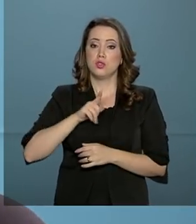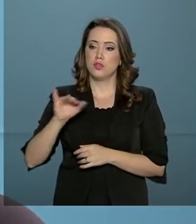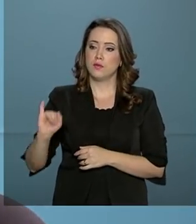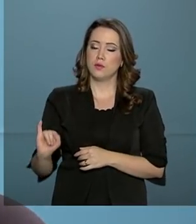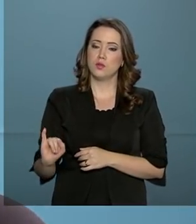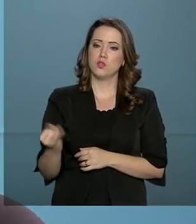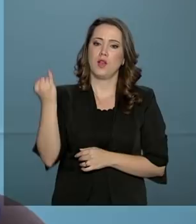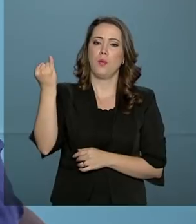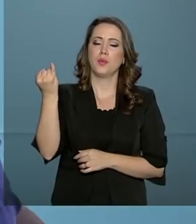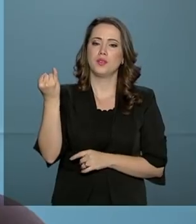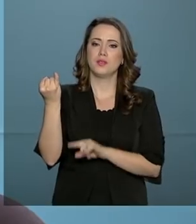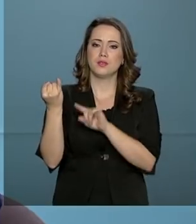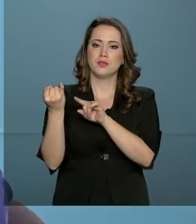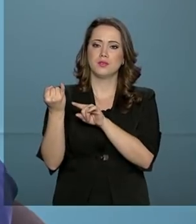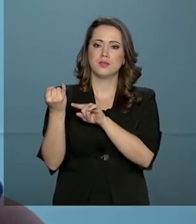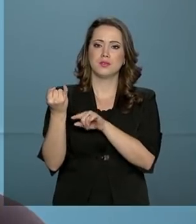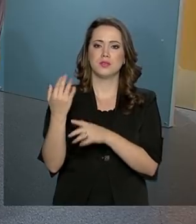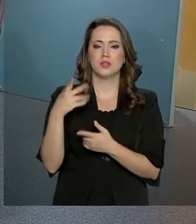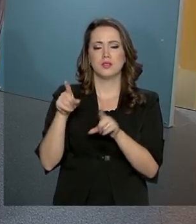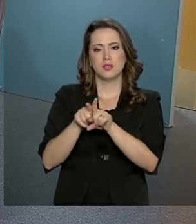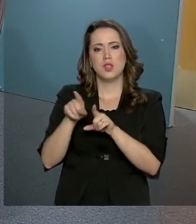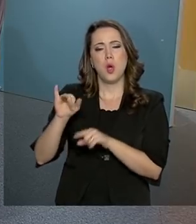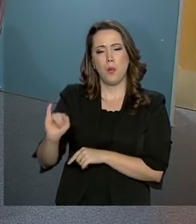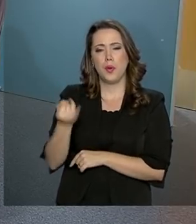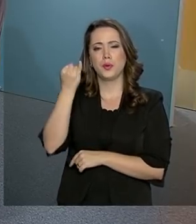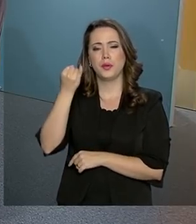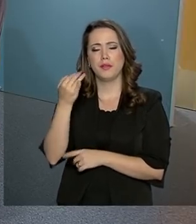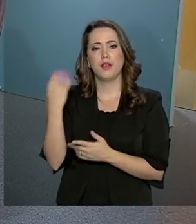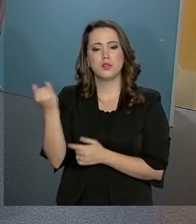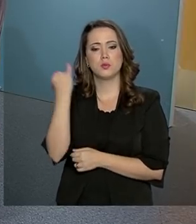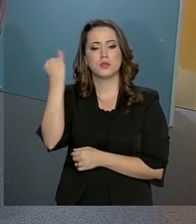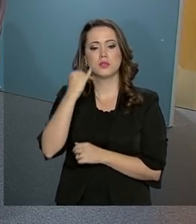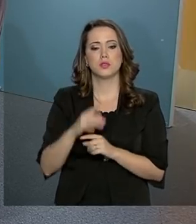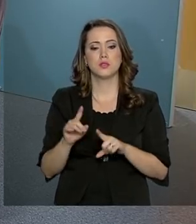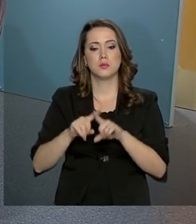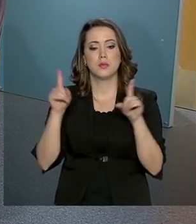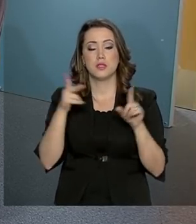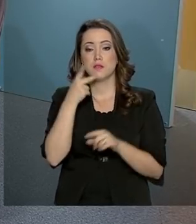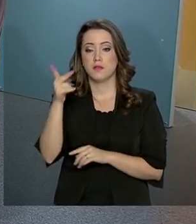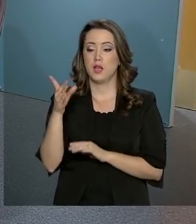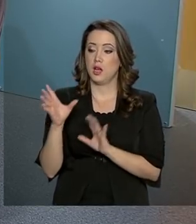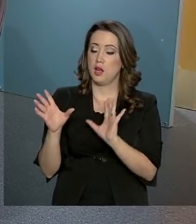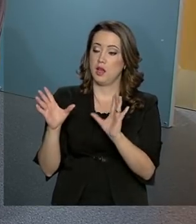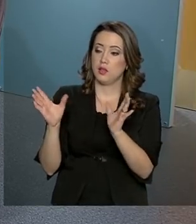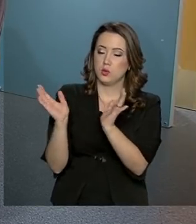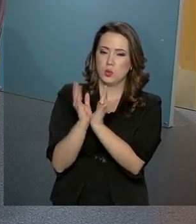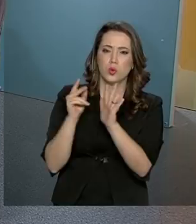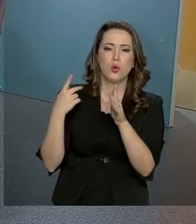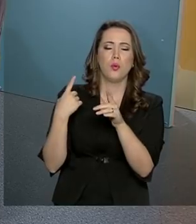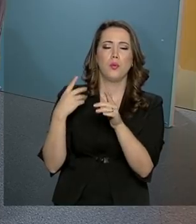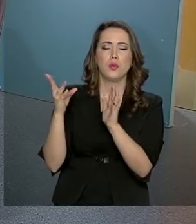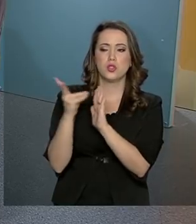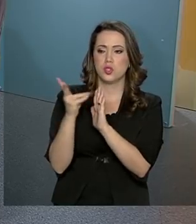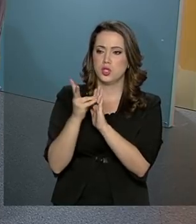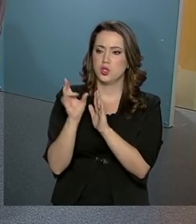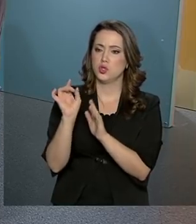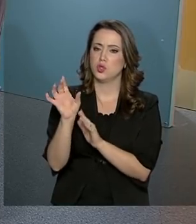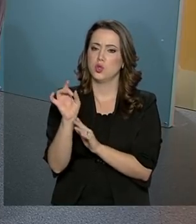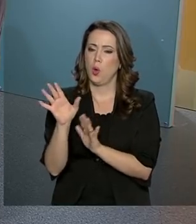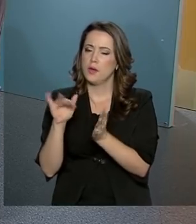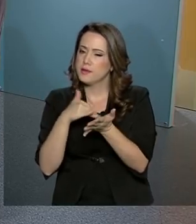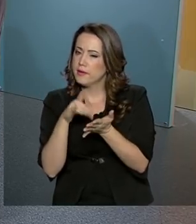oportunidade. Sabe que vai ter respaldo, é A questão indígena também no nosso Ministério não é vista só nessa